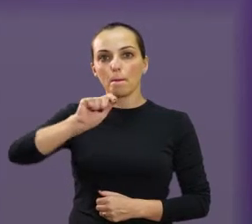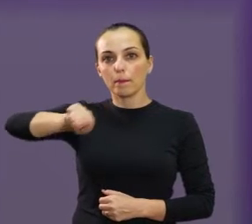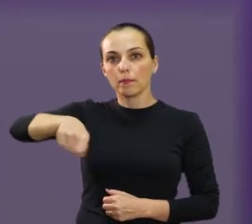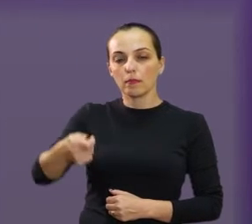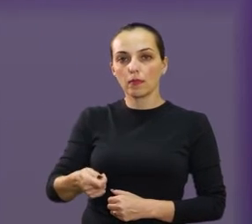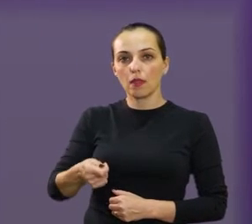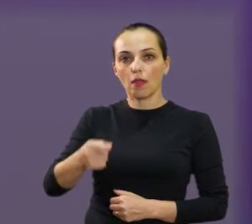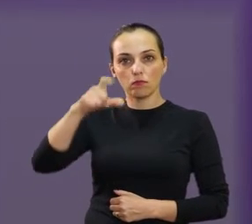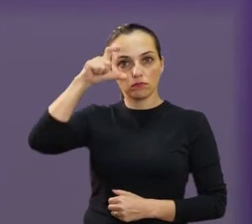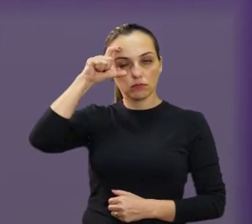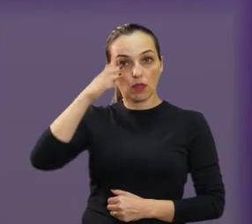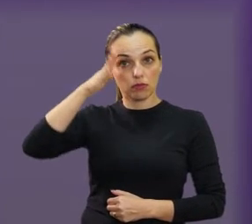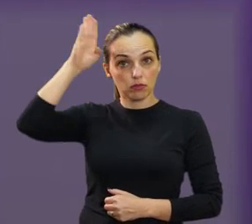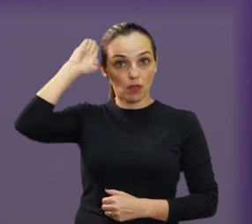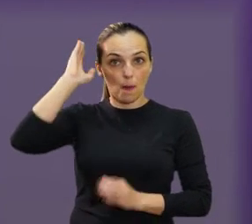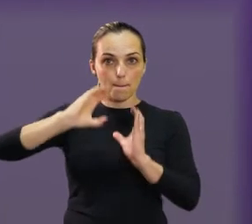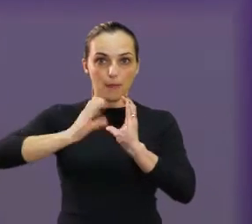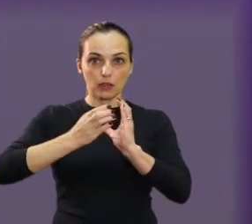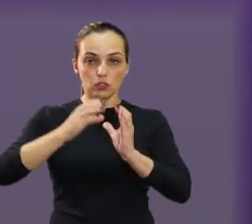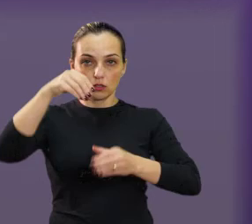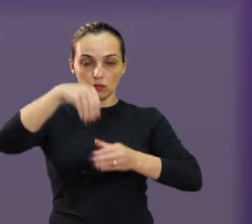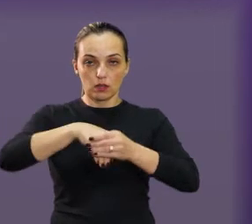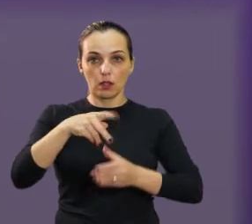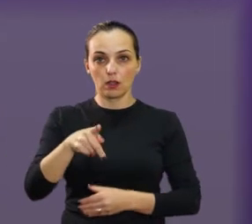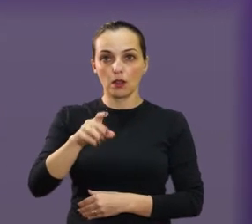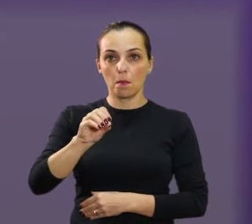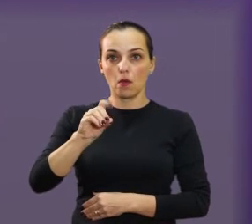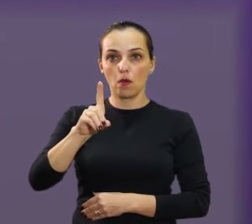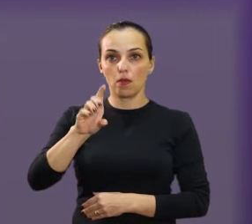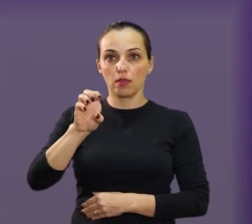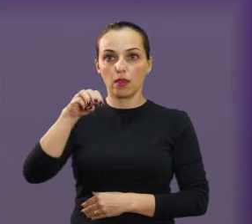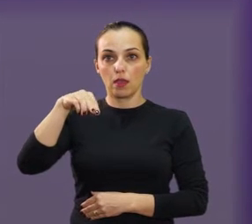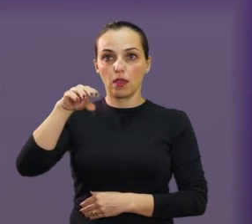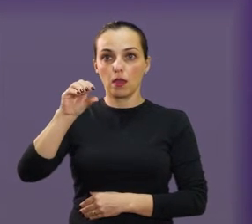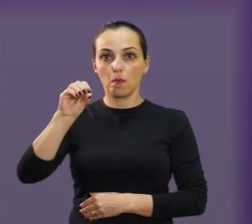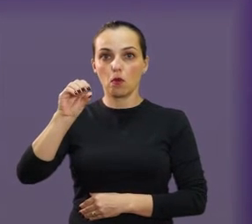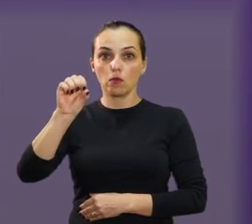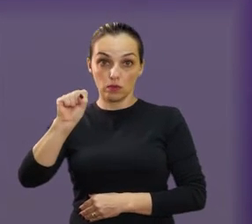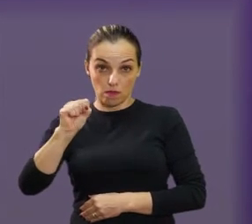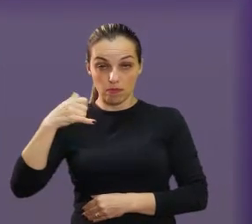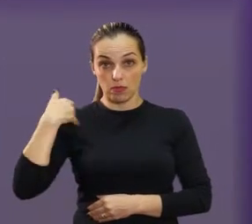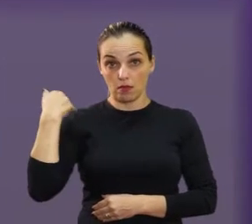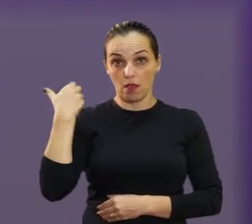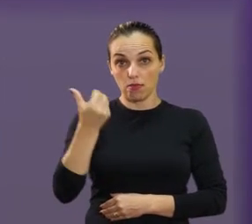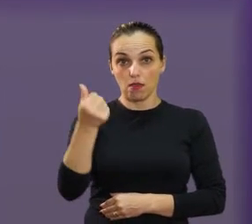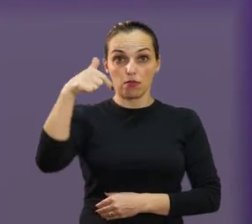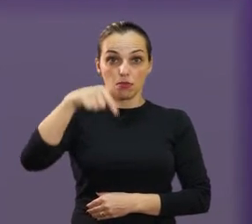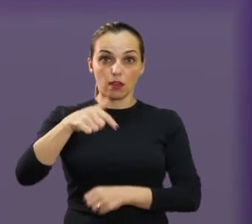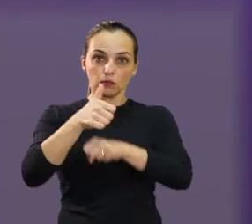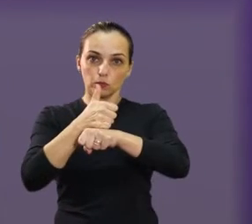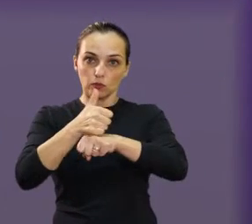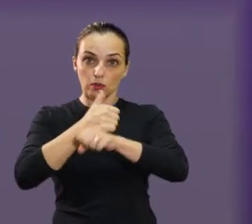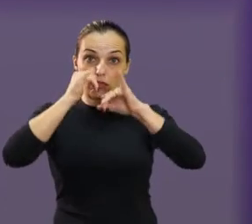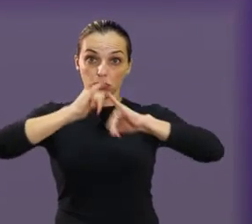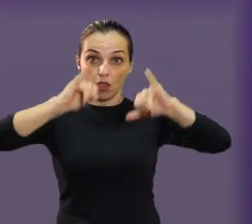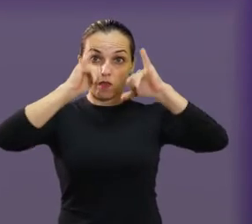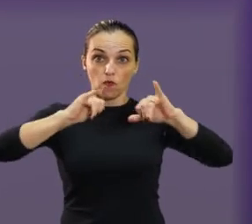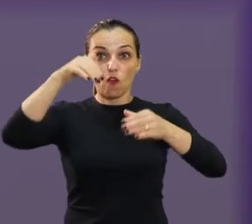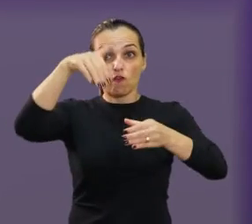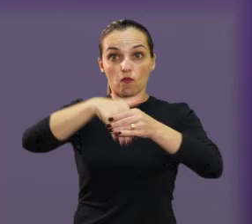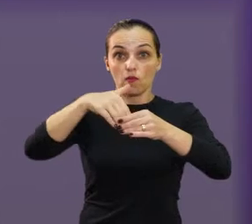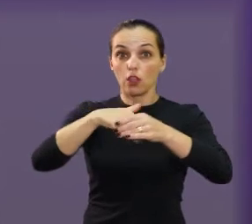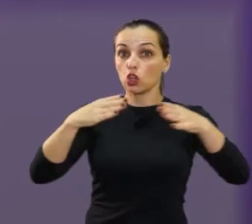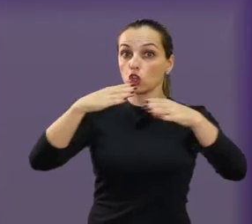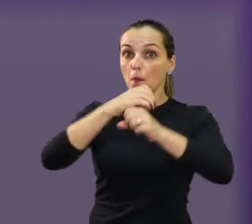Lineu W.L., do Podemos, tem 67 anos, é publicitário e foi eleito para o seu primeiro